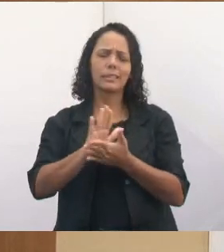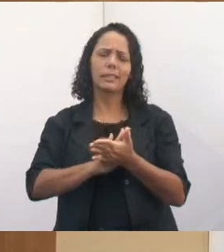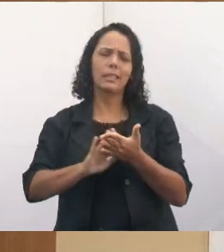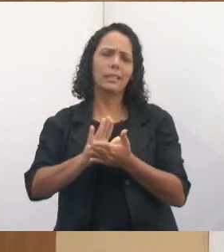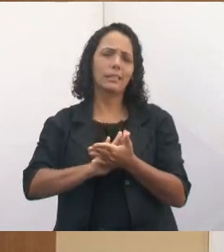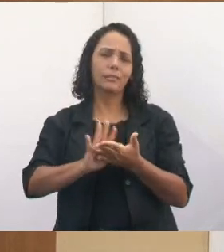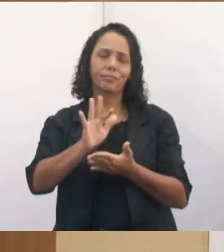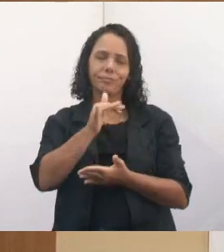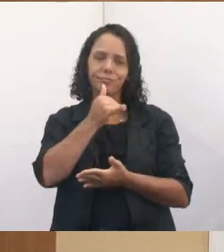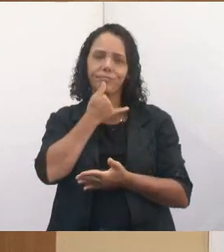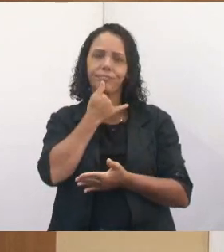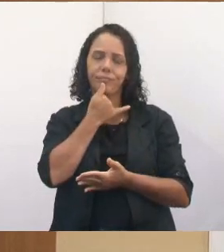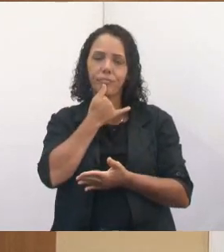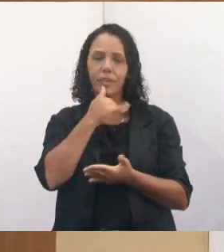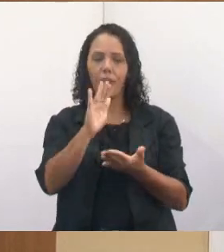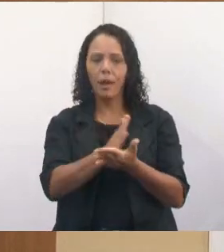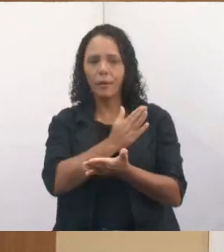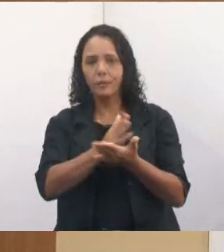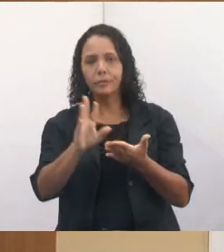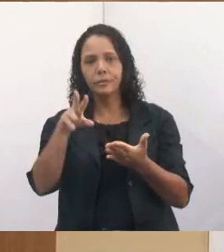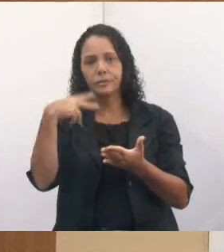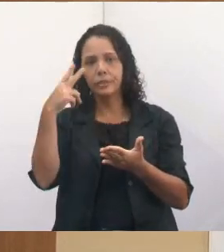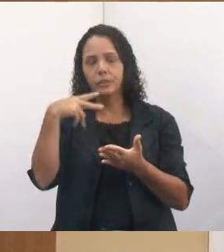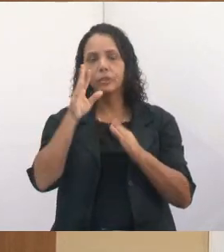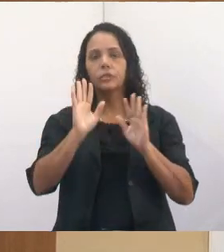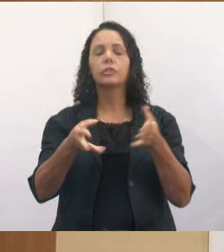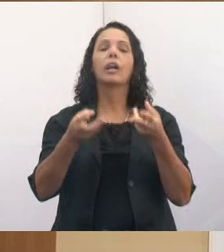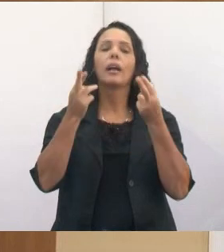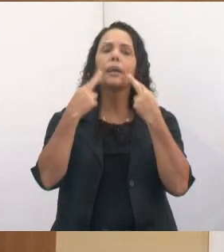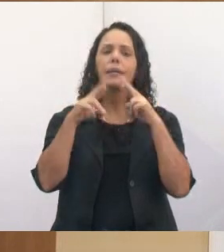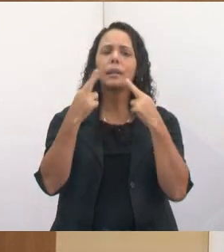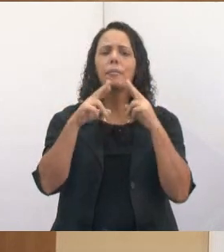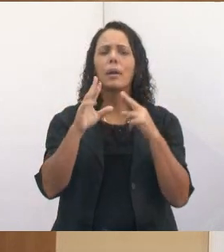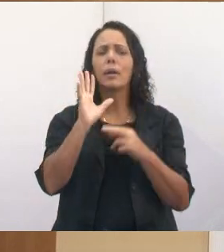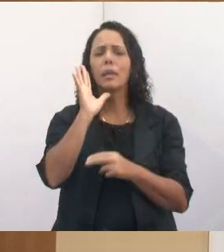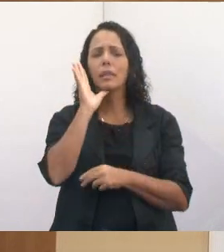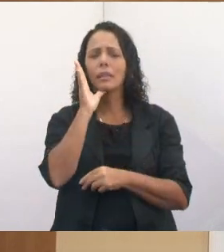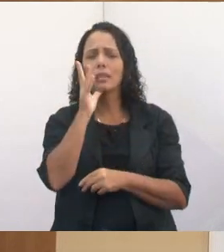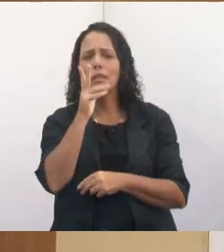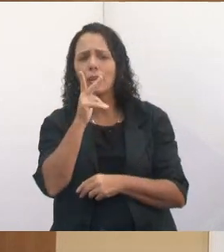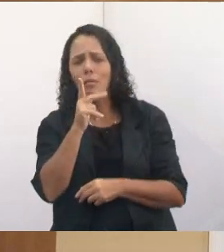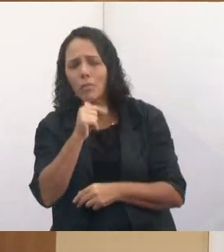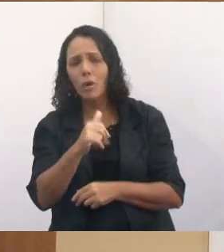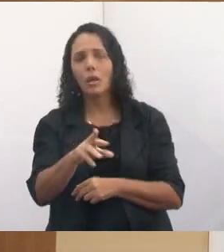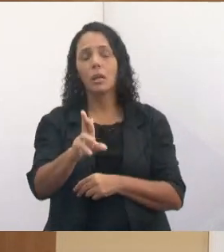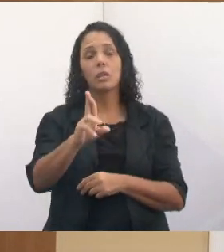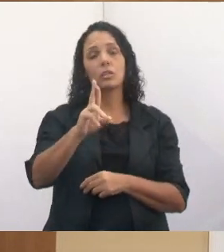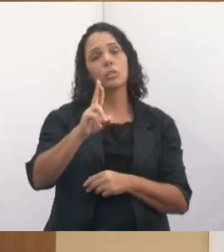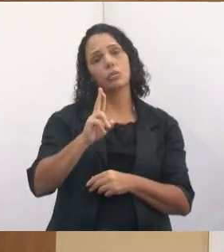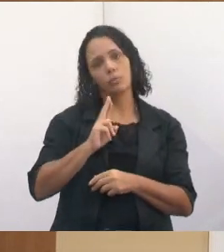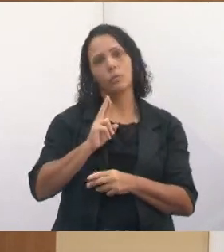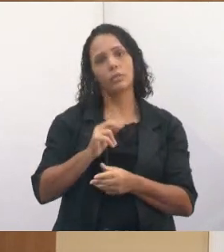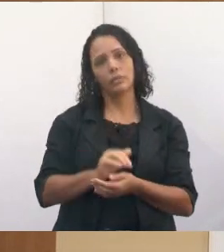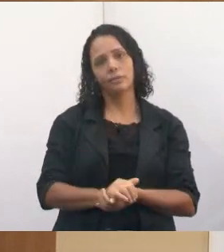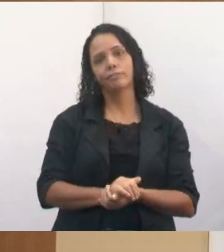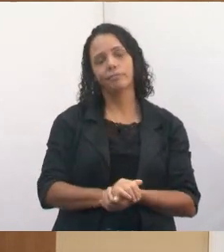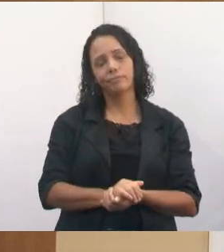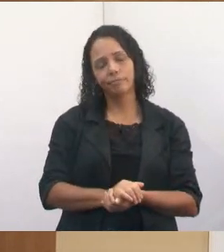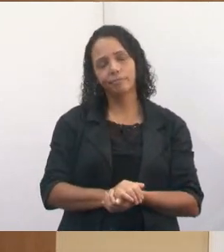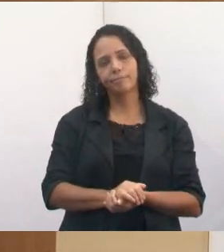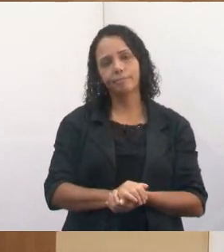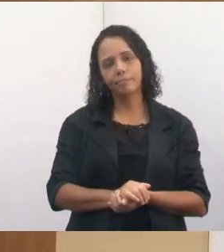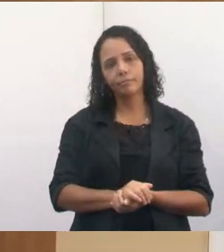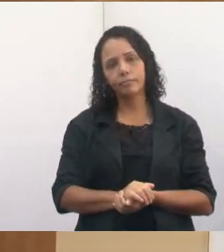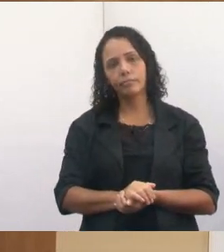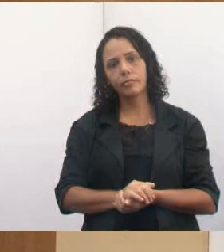que alguns vereadores já reclamaram aqui, que demora tanto para que o pedido seja atendido, tá?